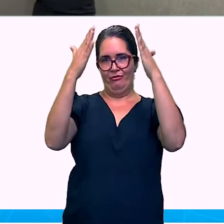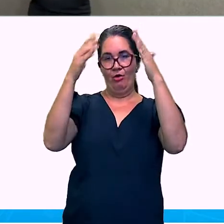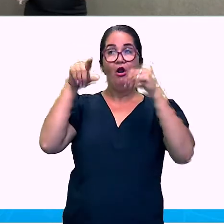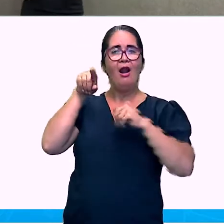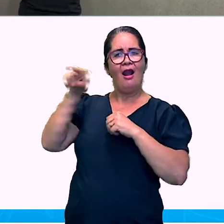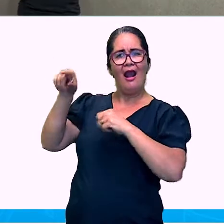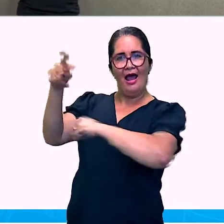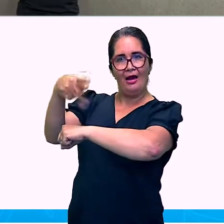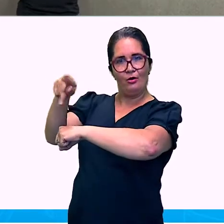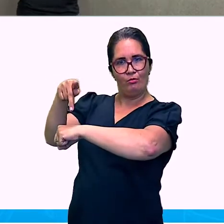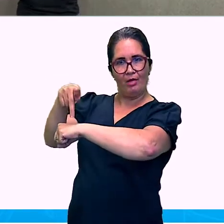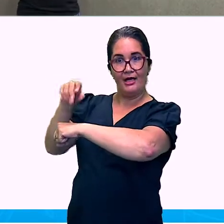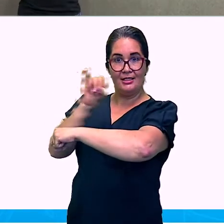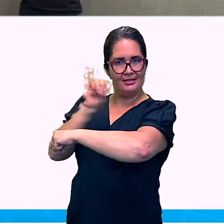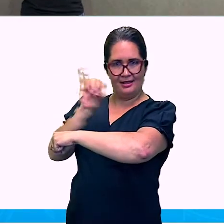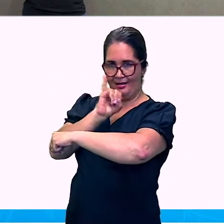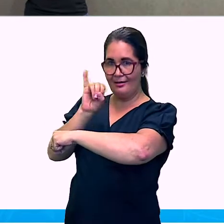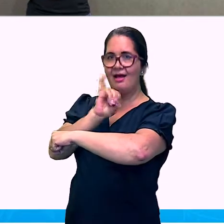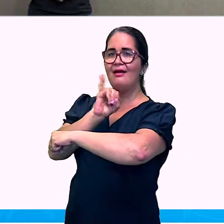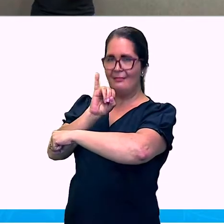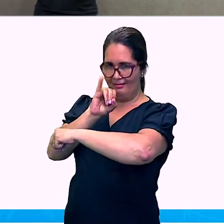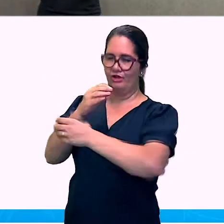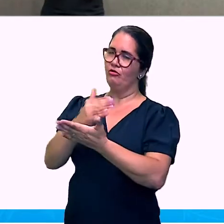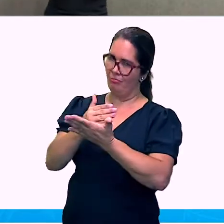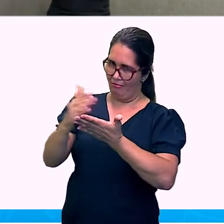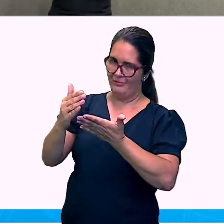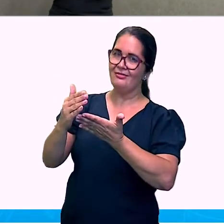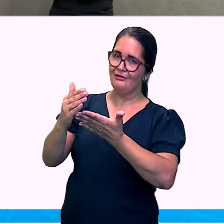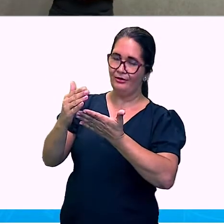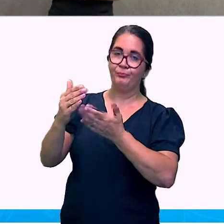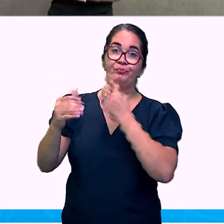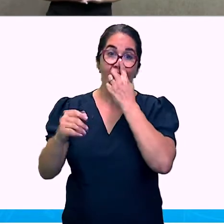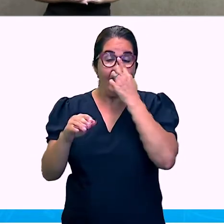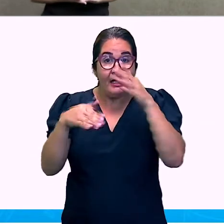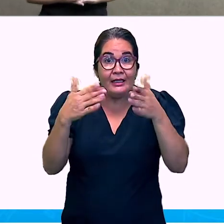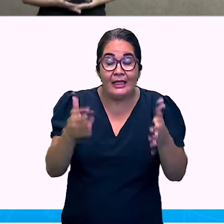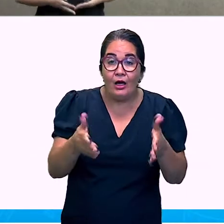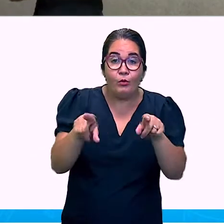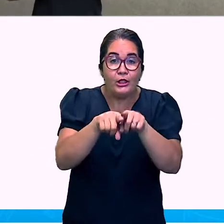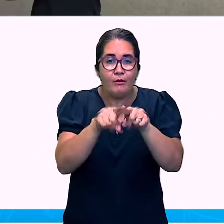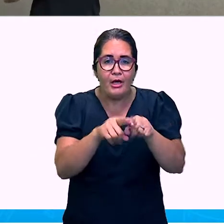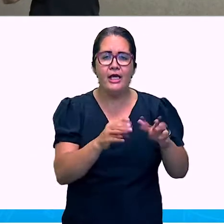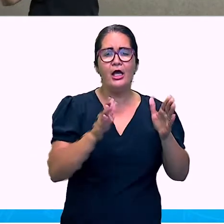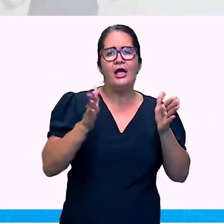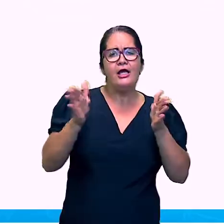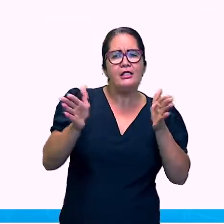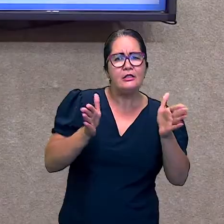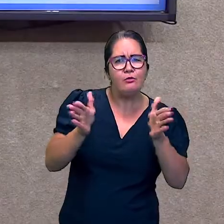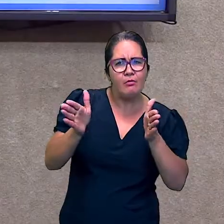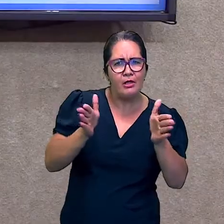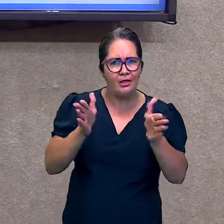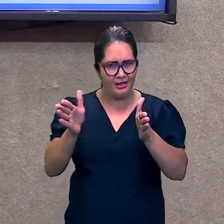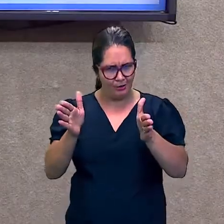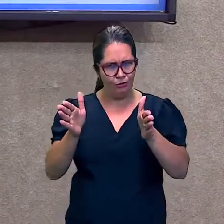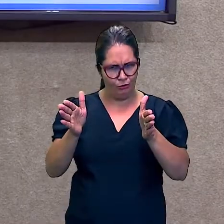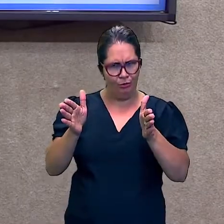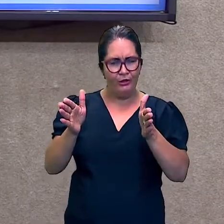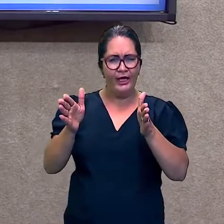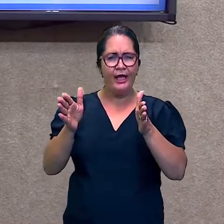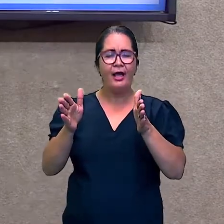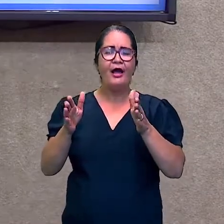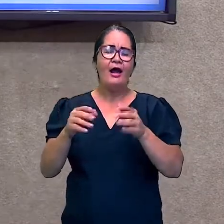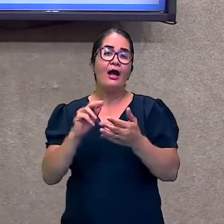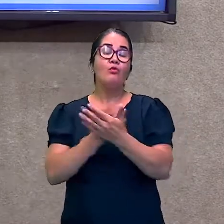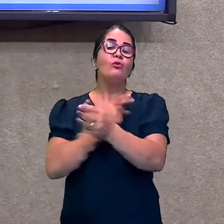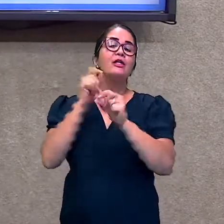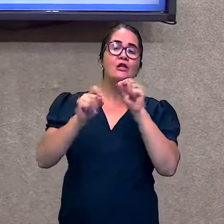-chave foi na Itália. O período renascentista foi um importante movimento de ordem